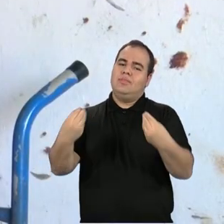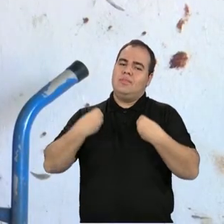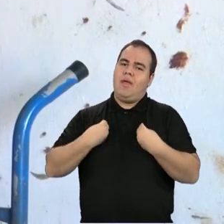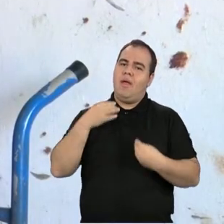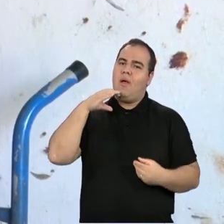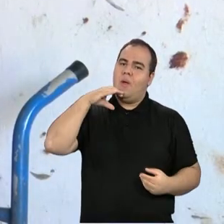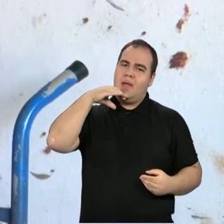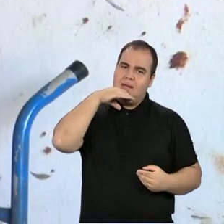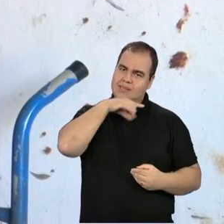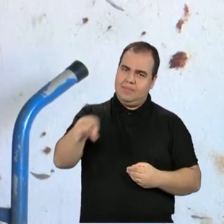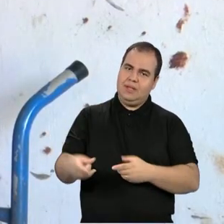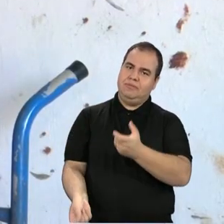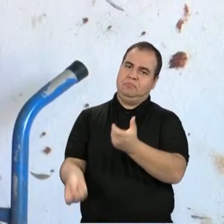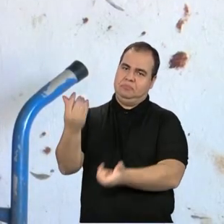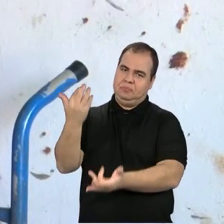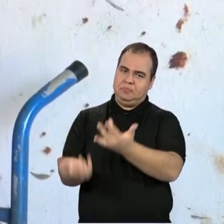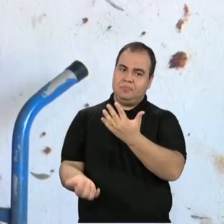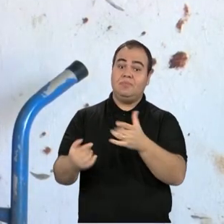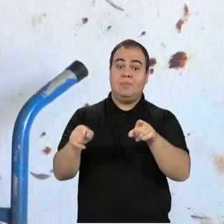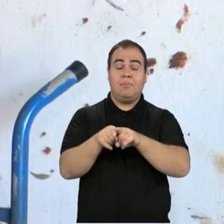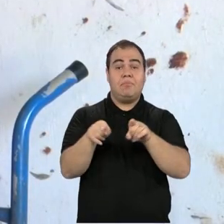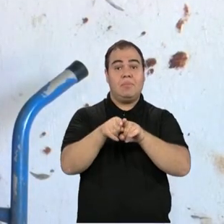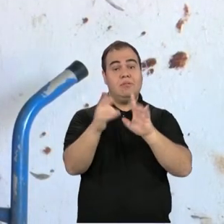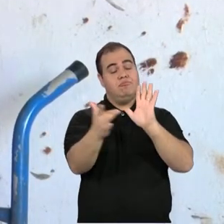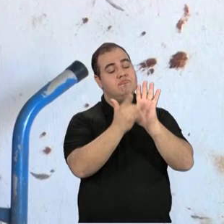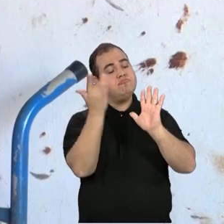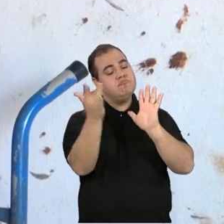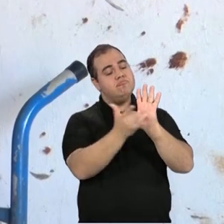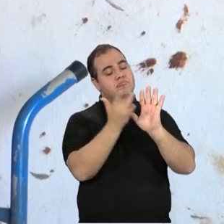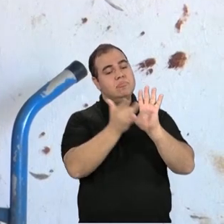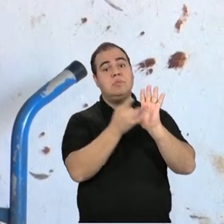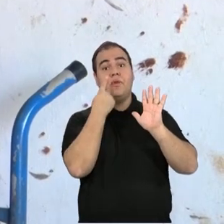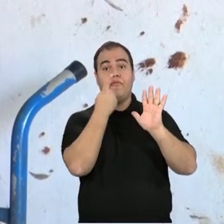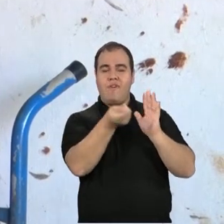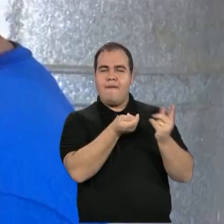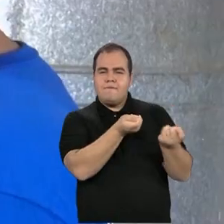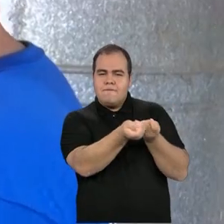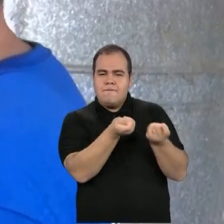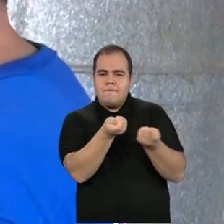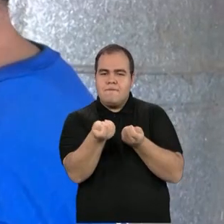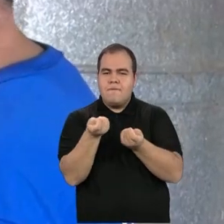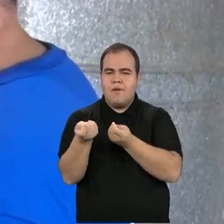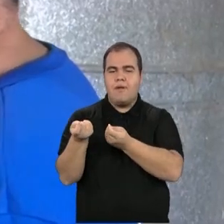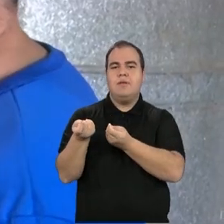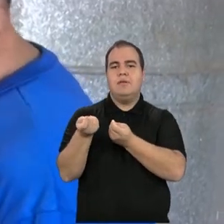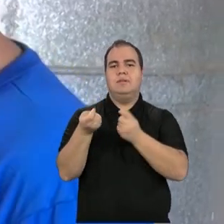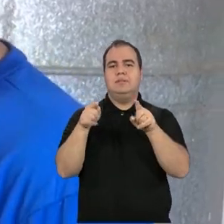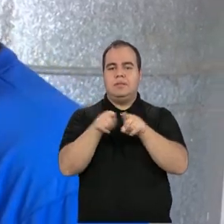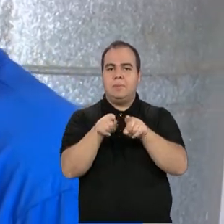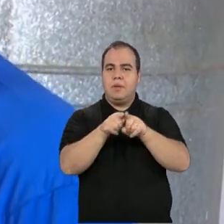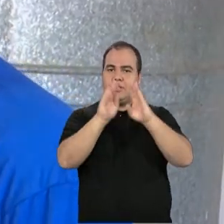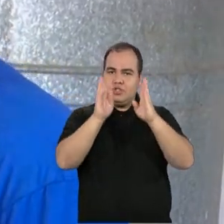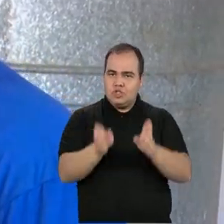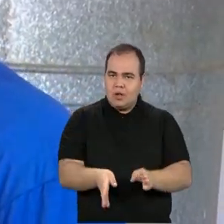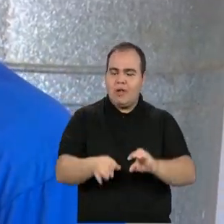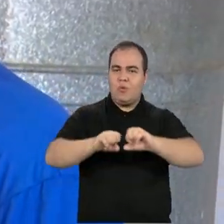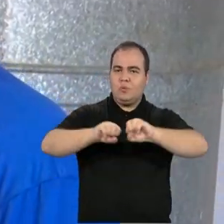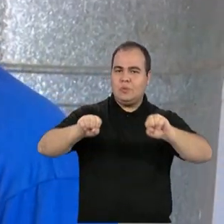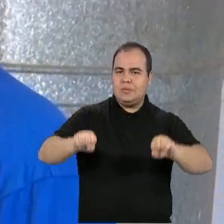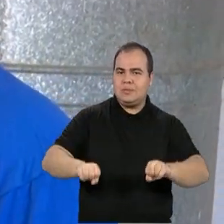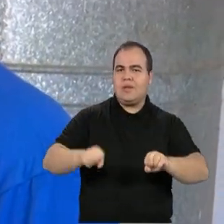da fornalha. O painel de controle da granja, ele faz todo o controle. Uma vez abastecido o sistema de